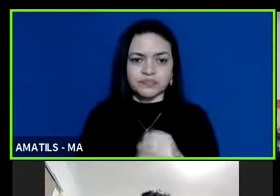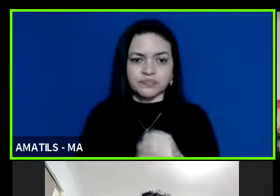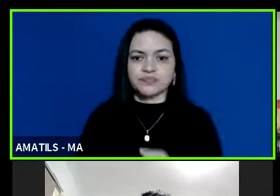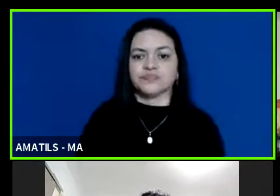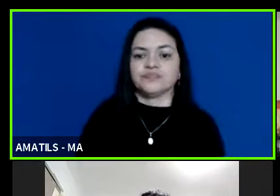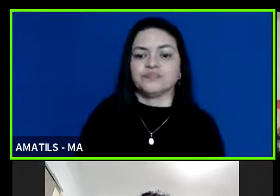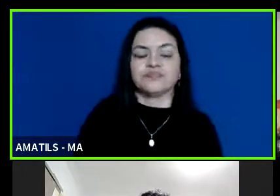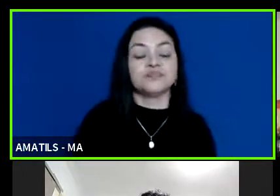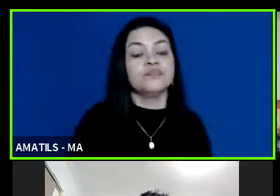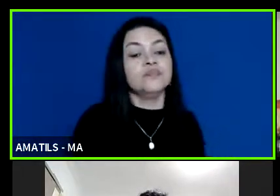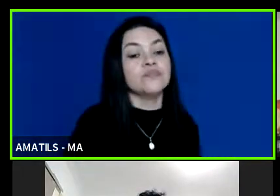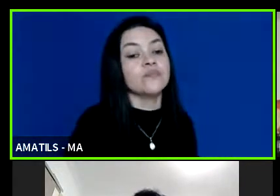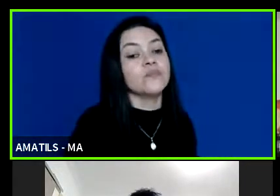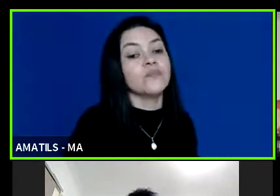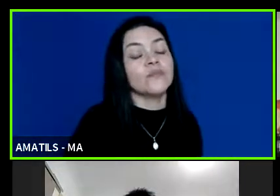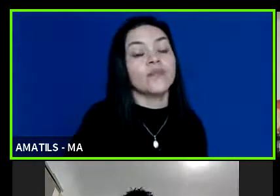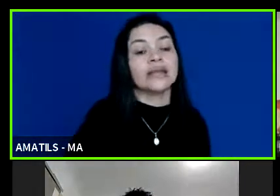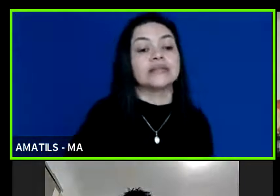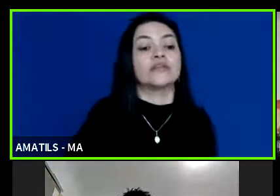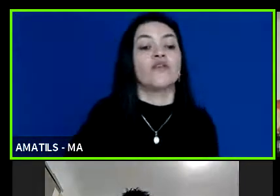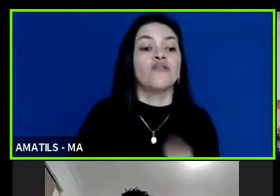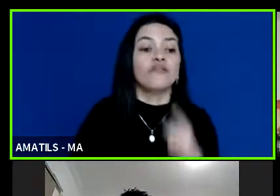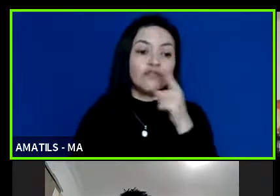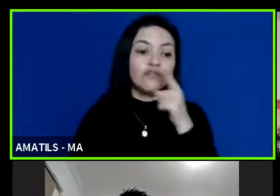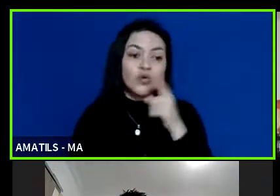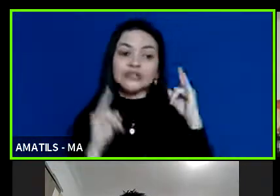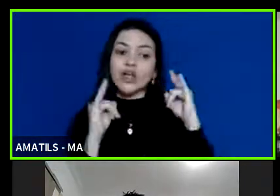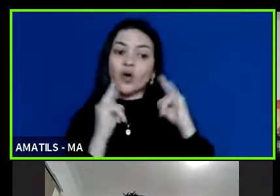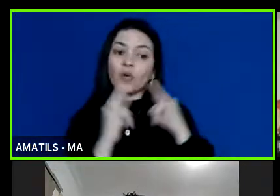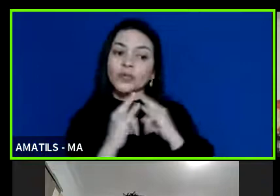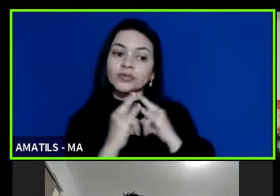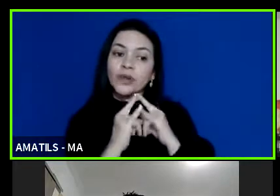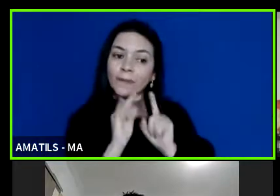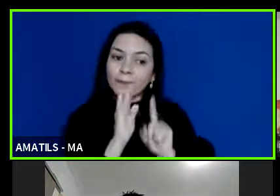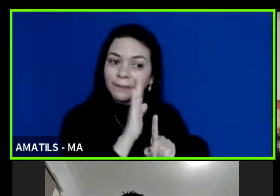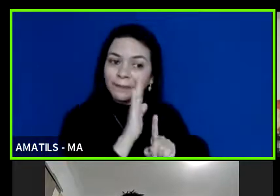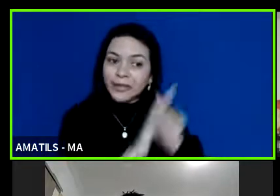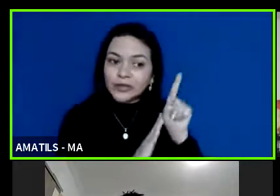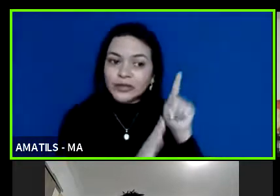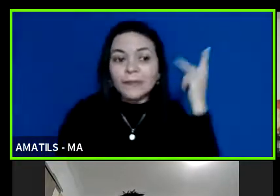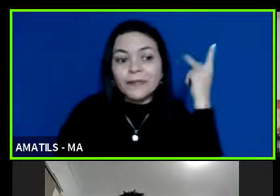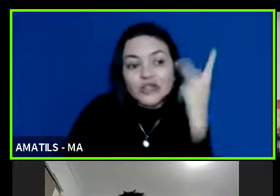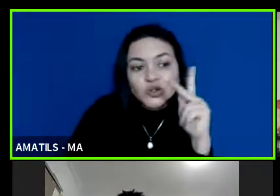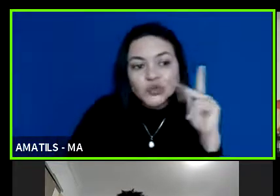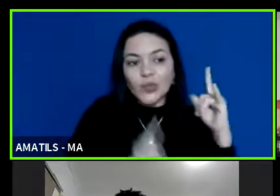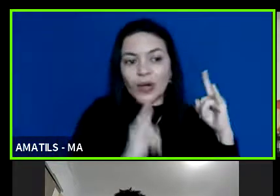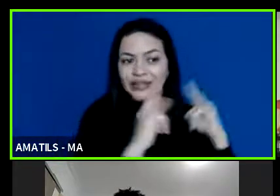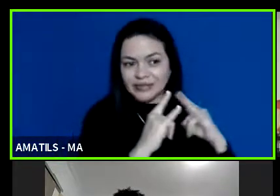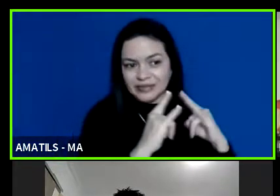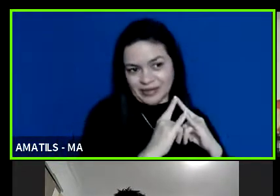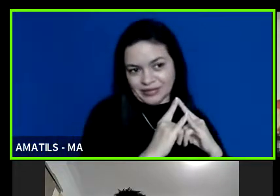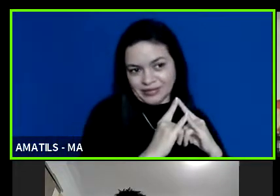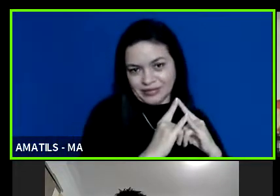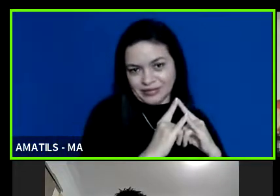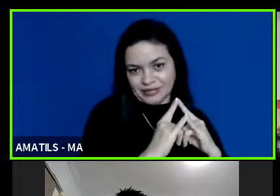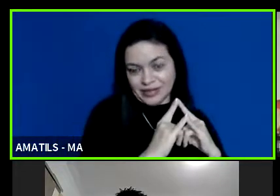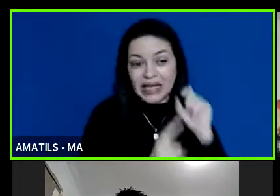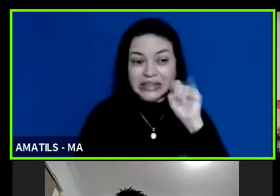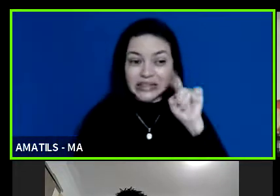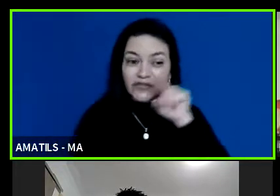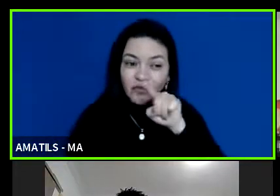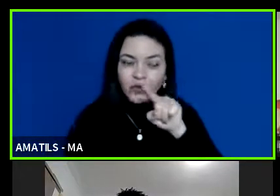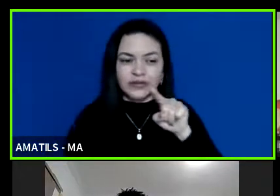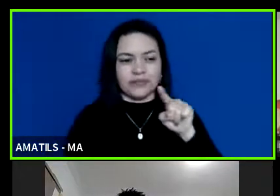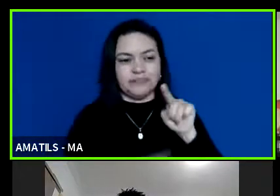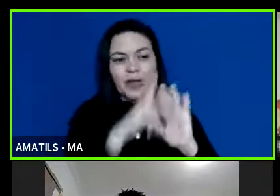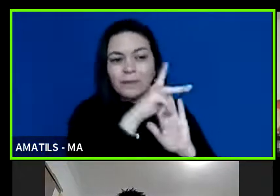então você como entidade deve estar fazendo essa pergunta para a sua entidade não é isso Devaldo? então se você se você apresenta um plano de trabalho